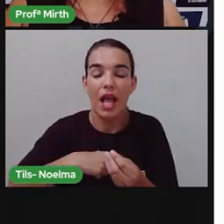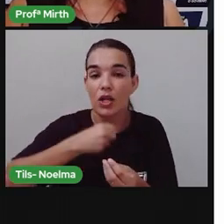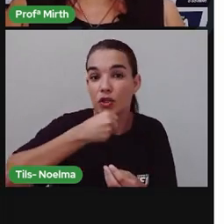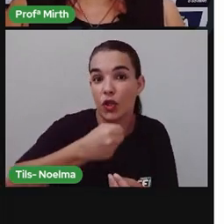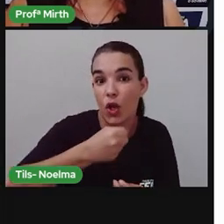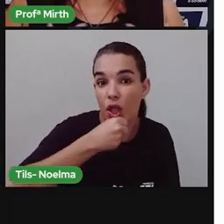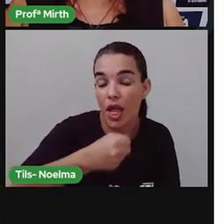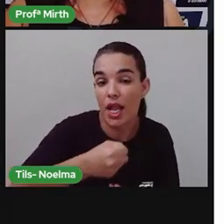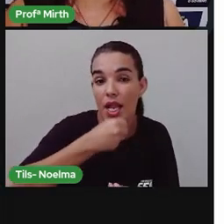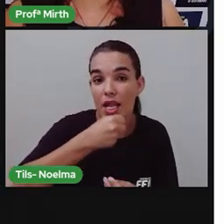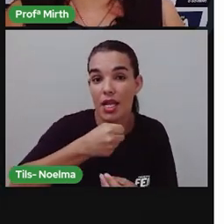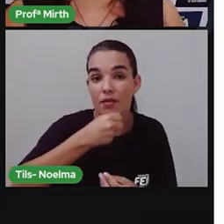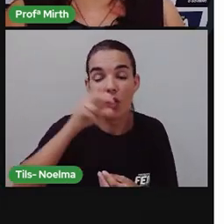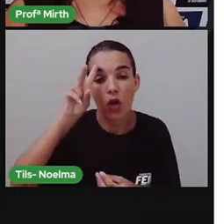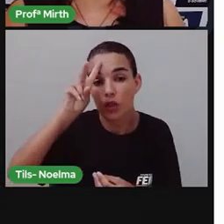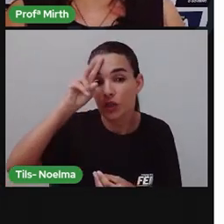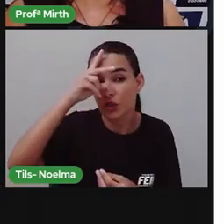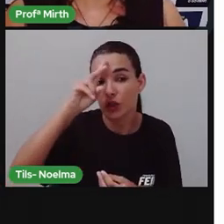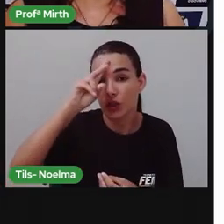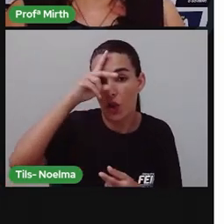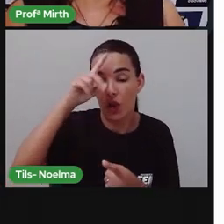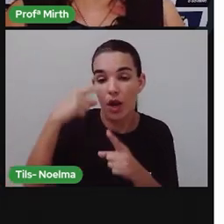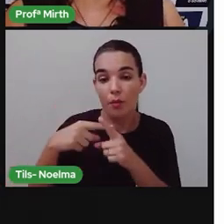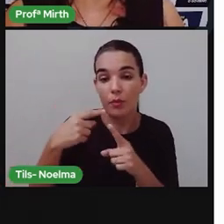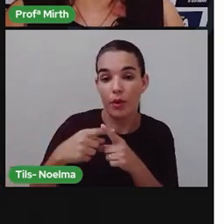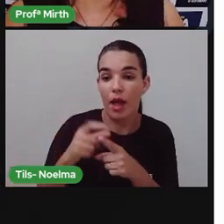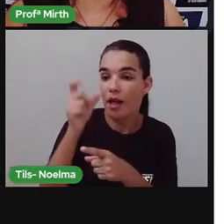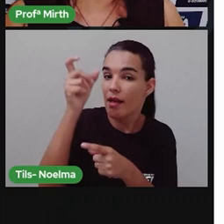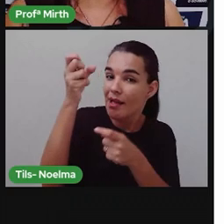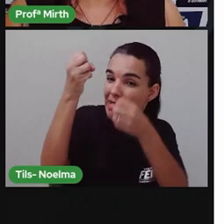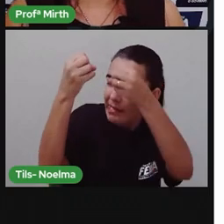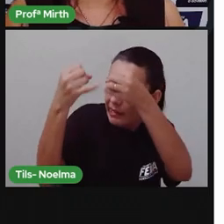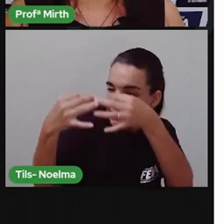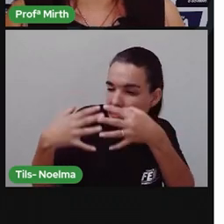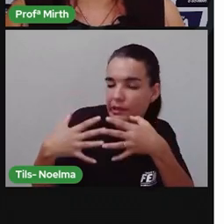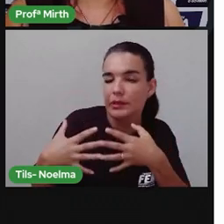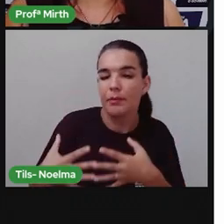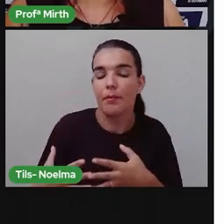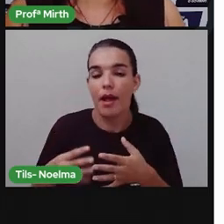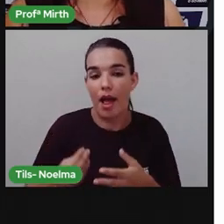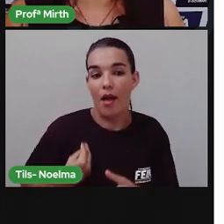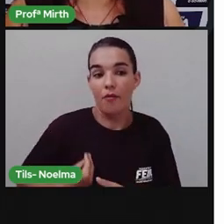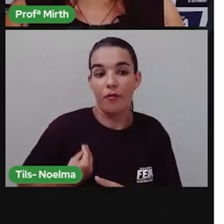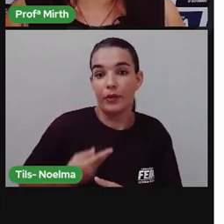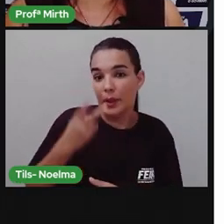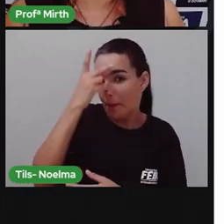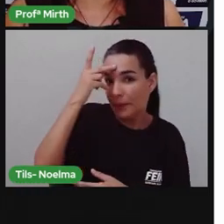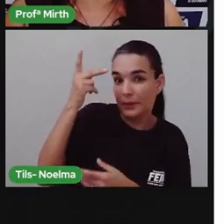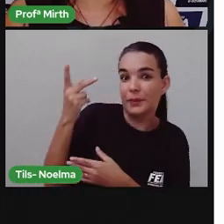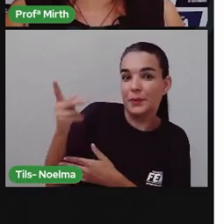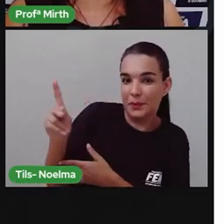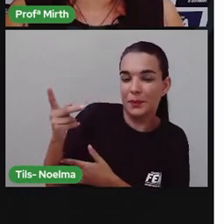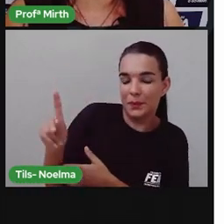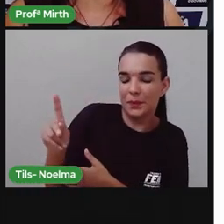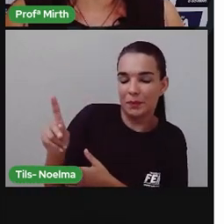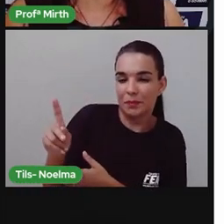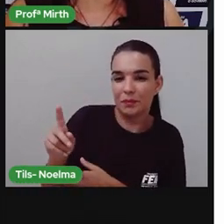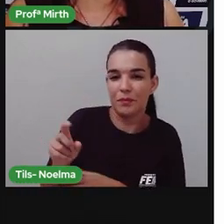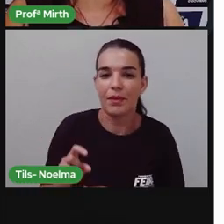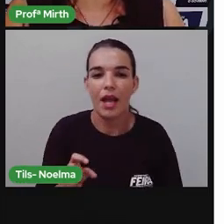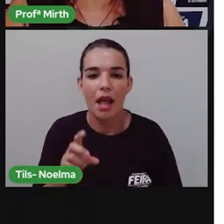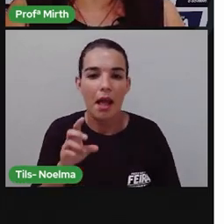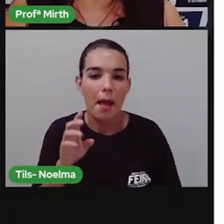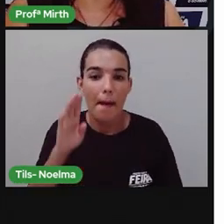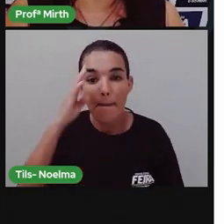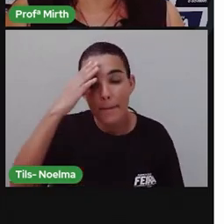se relata a vida de uma pessoa, enfatizando apenas os principais fatos. É claro que não tem como a gente colocar em papel